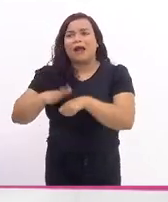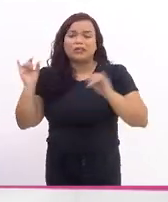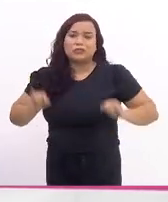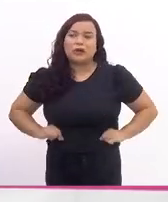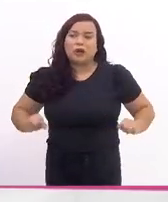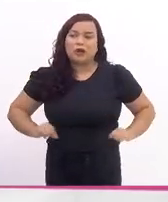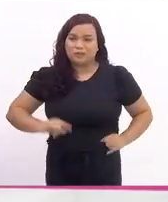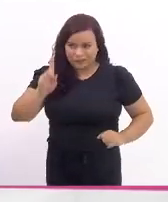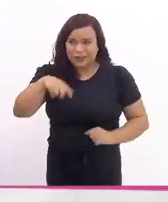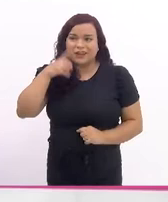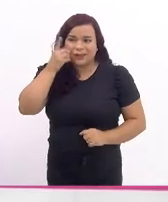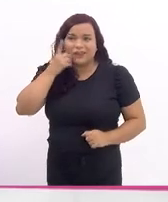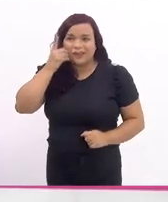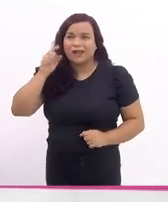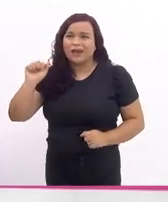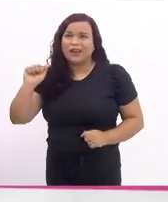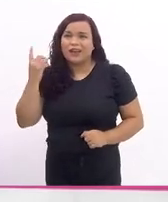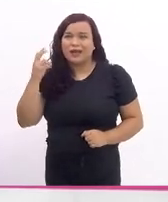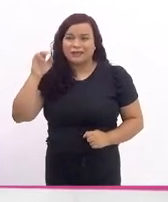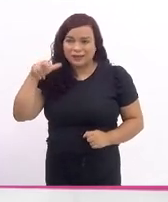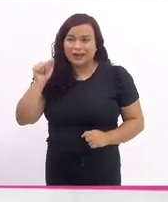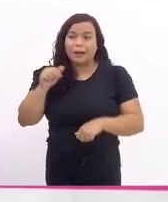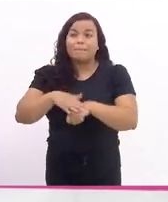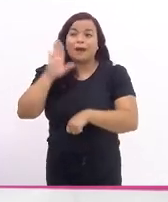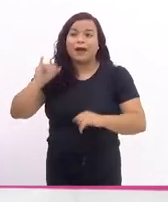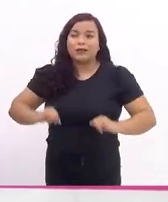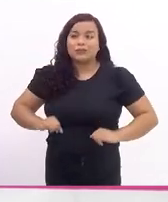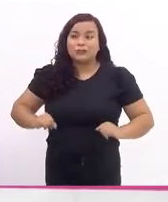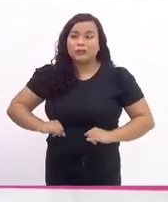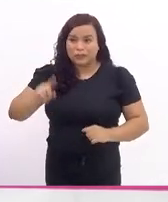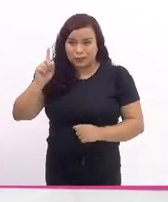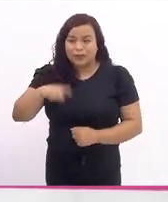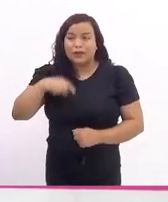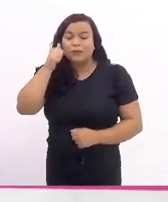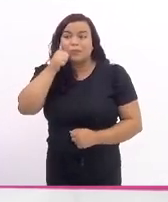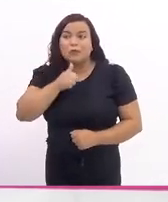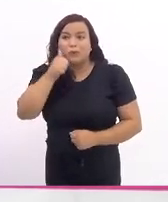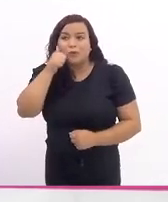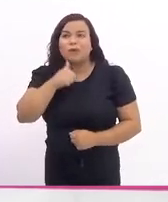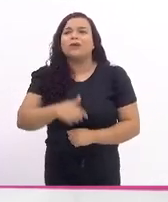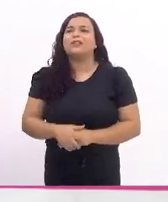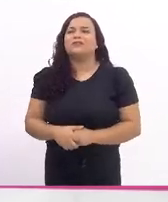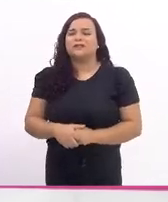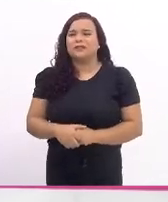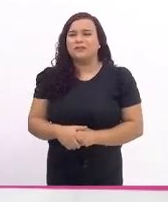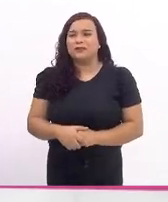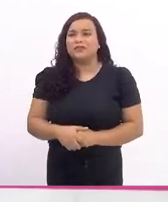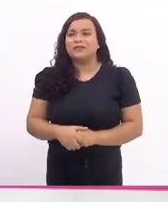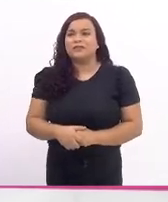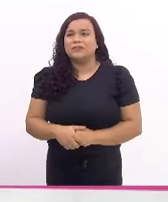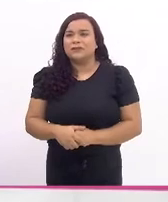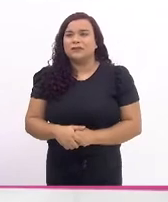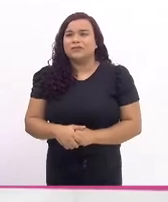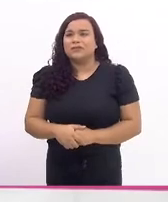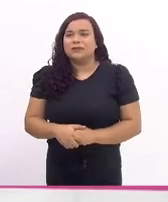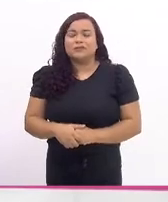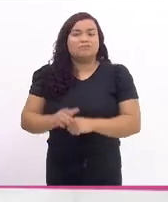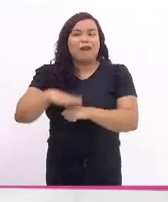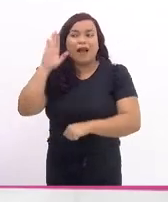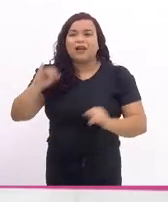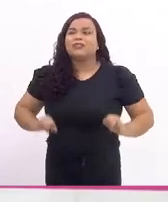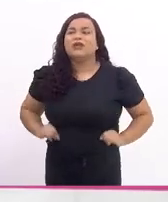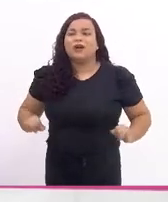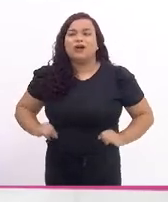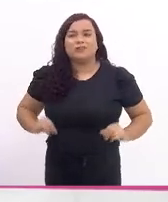deputada Adriana, sempre são as mulheres. São as que mais são afetadas